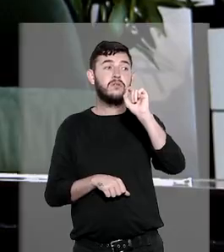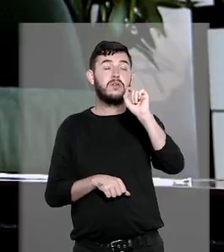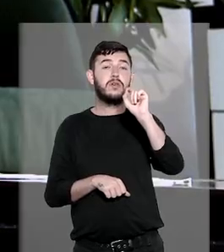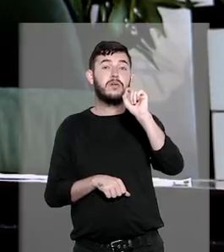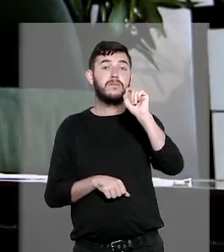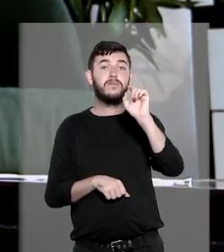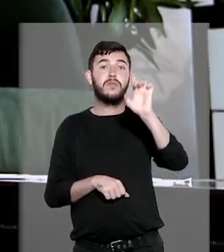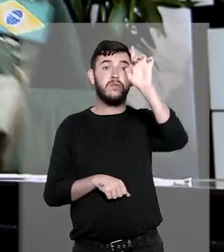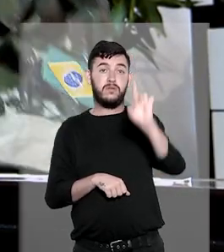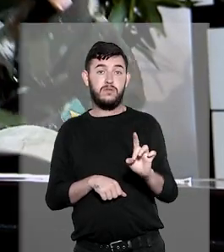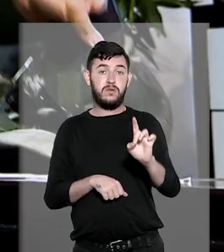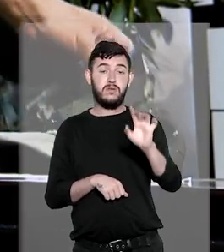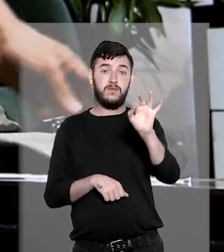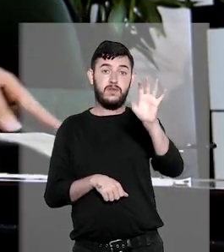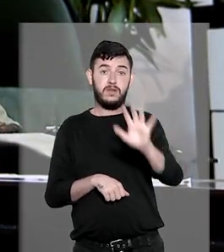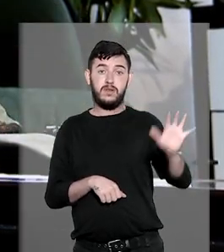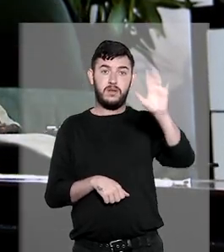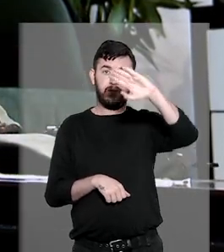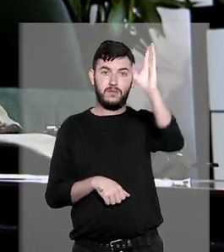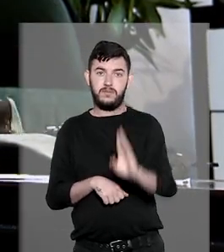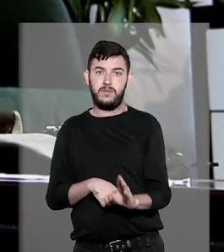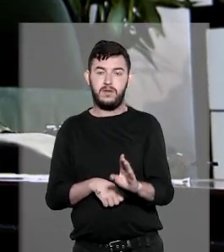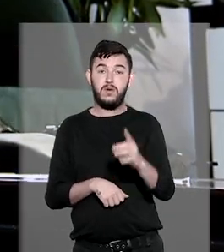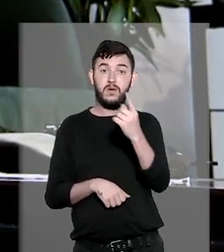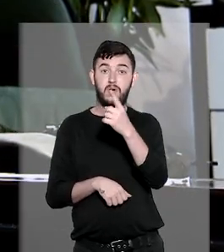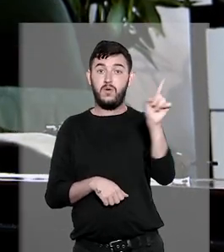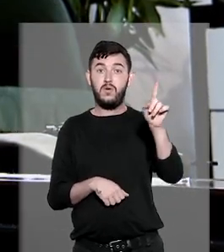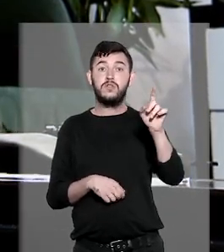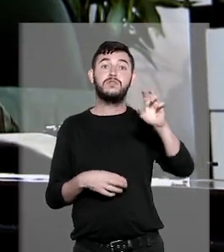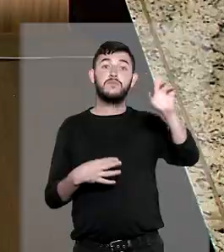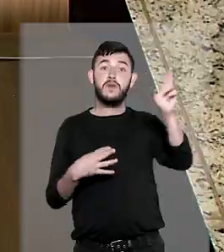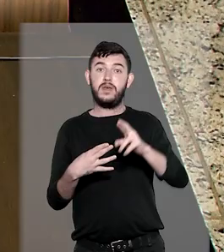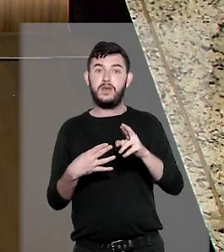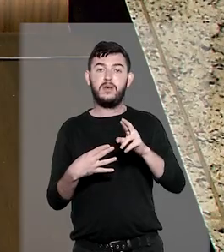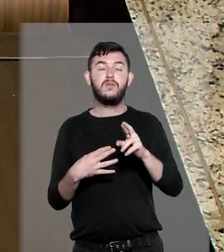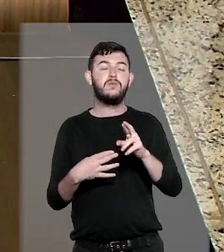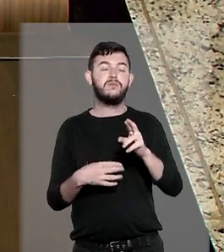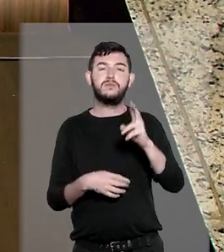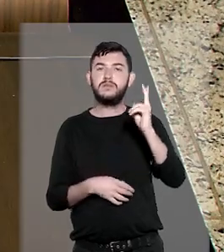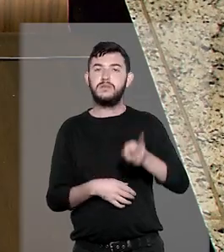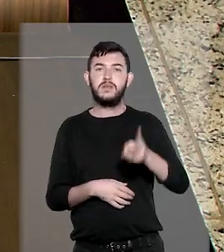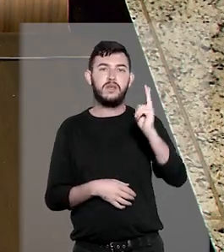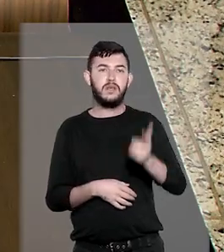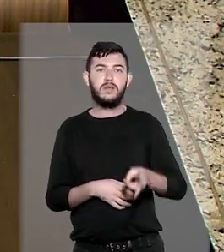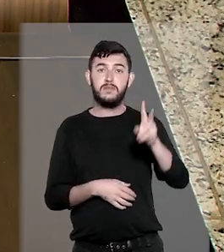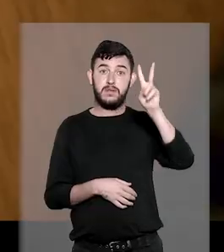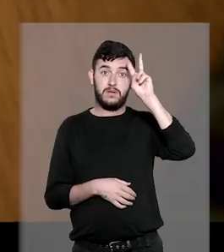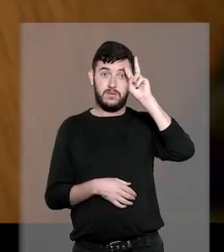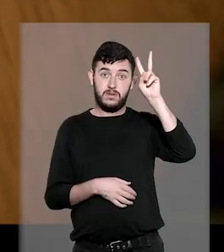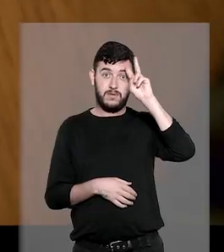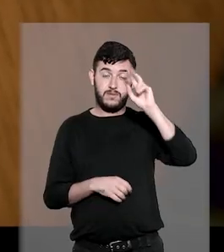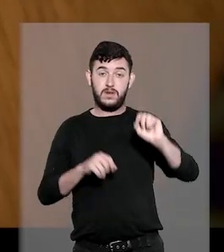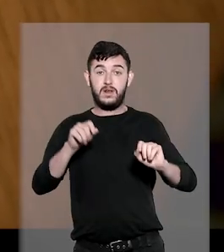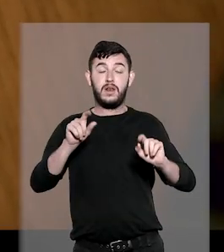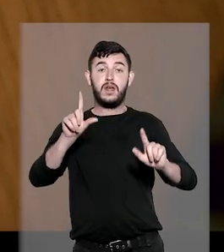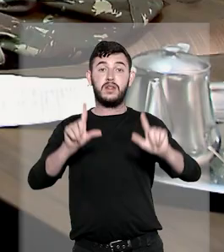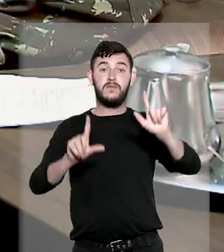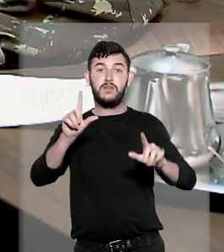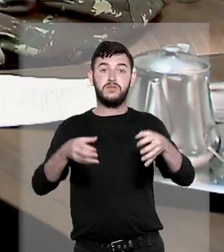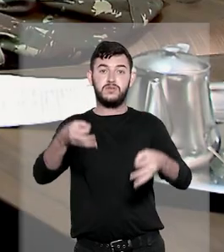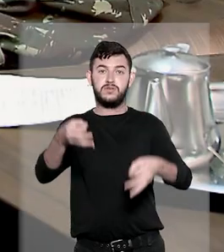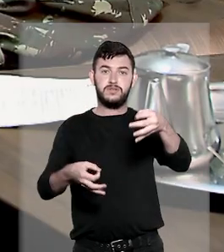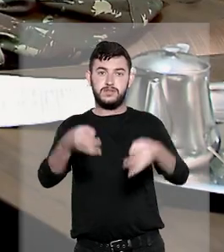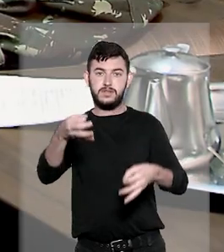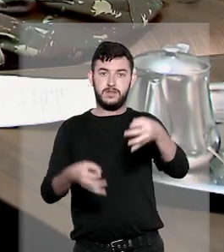o Brasil. O programa Último Recurso vai ao ar toda segunda-feira, às 22h, na TV Justiça. Mas